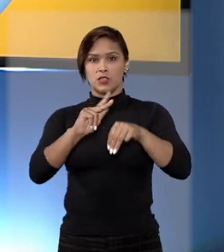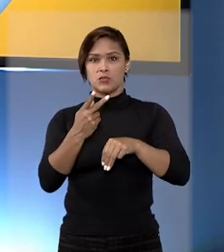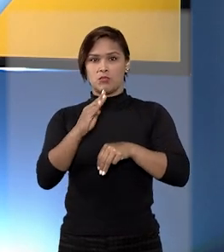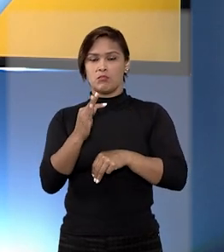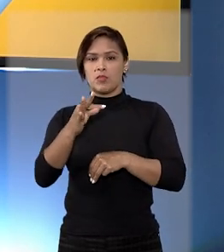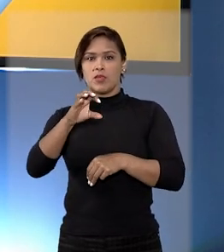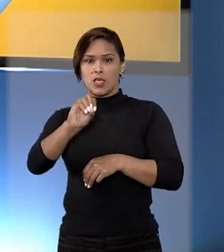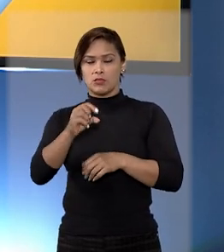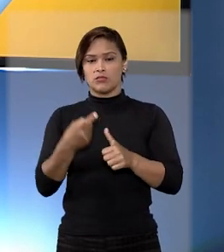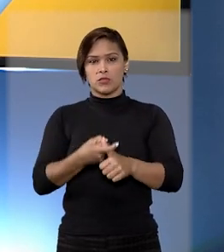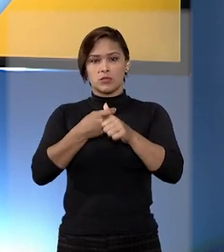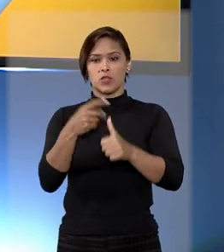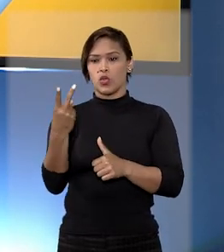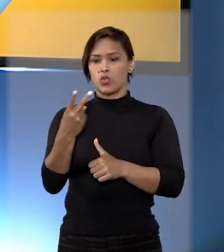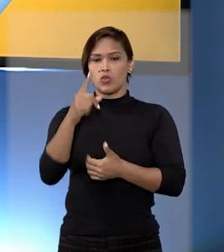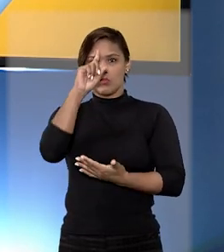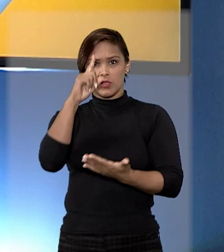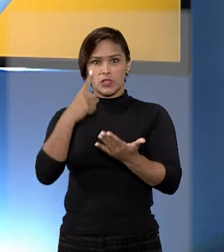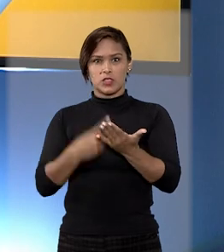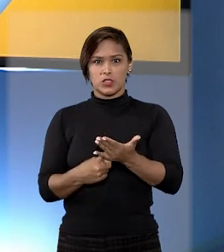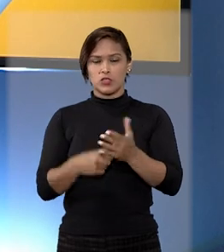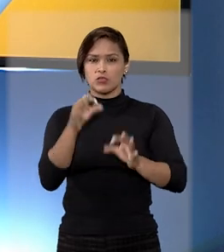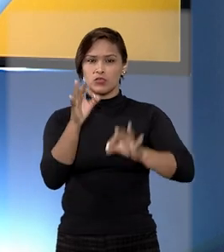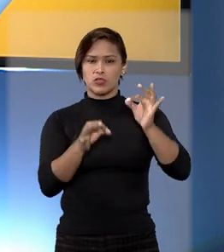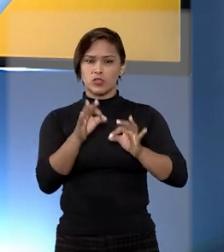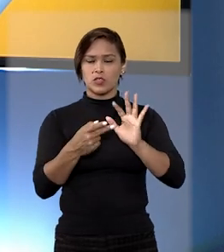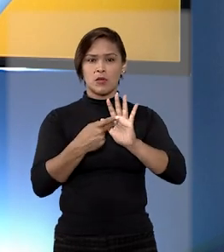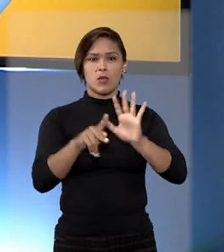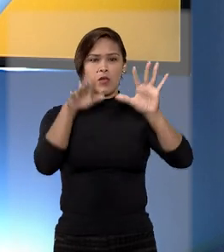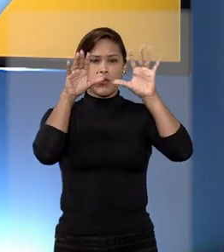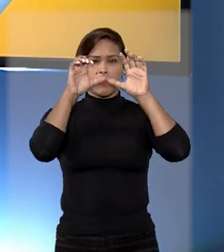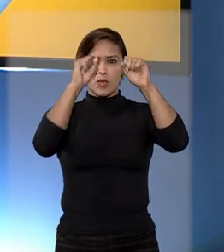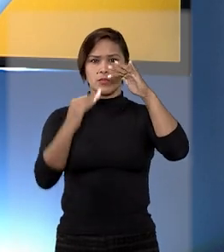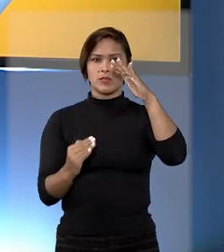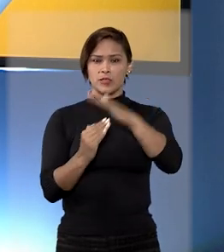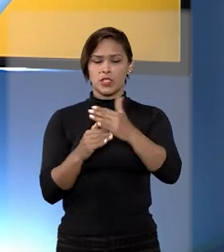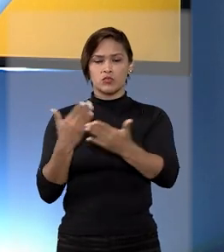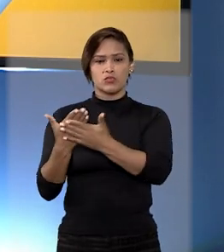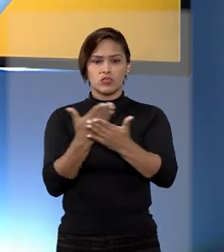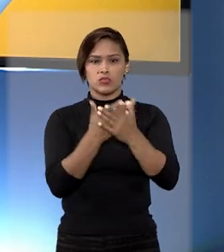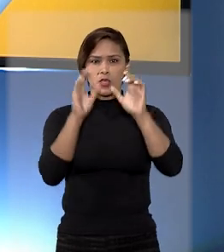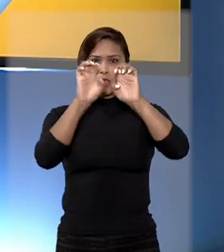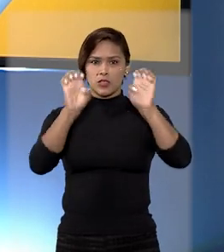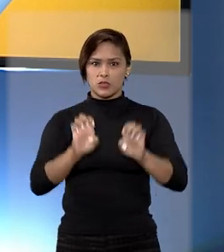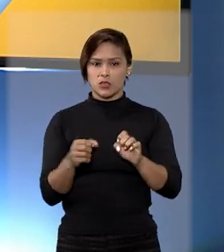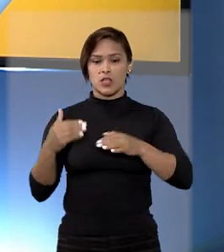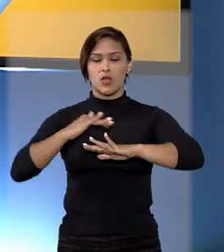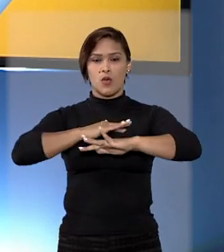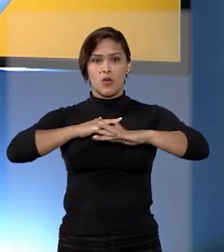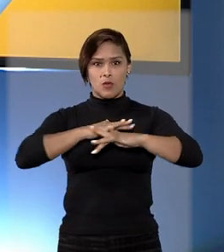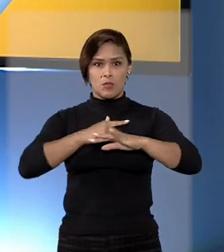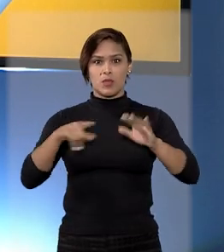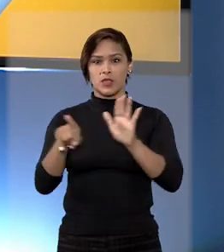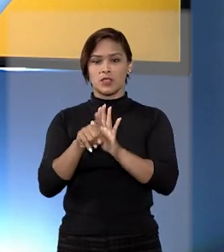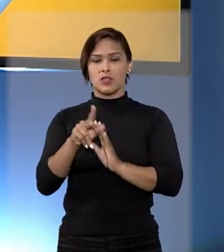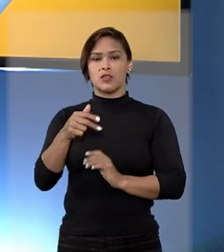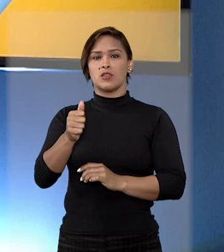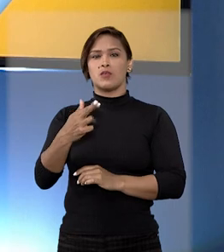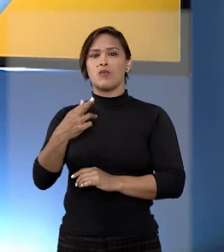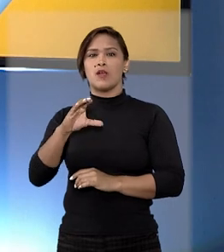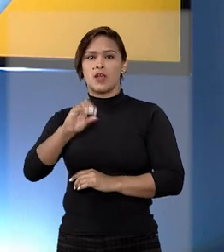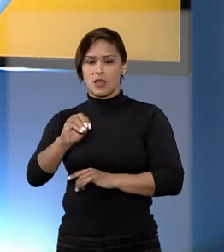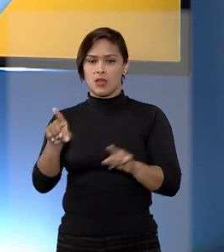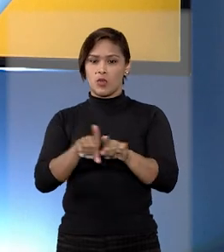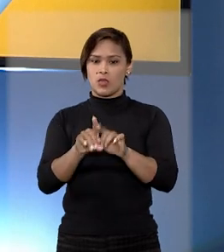ministro Humberto Martins, suspendeu duas decisões judiciais que impediam estudos de reestruturação urbana do Arco